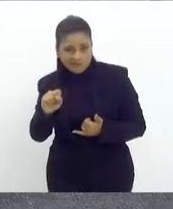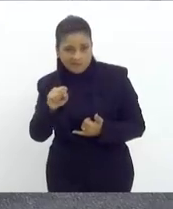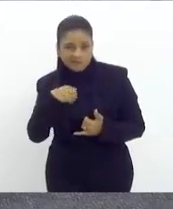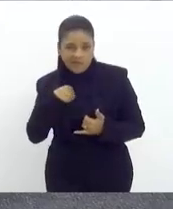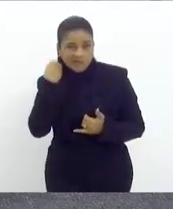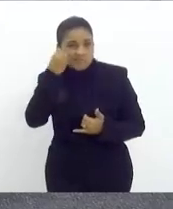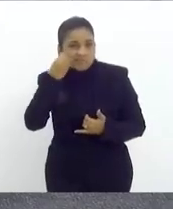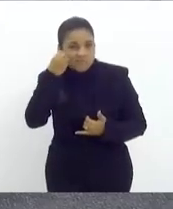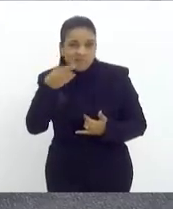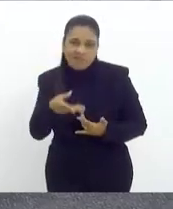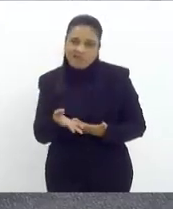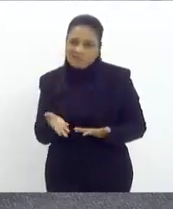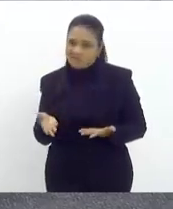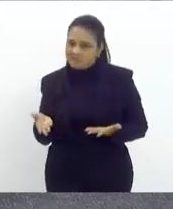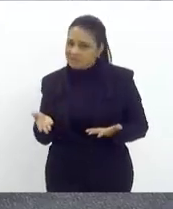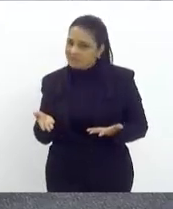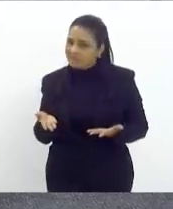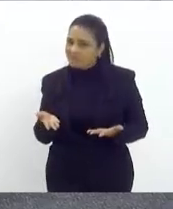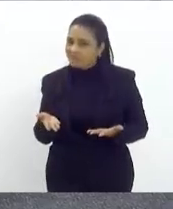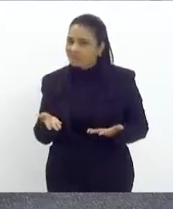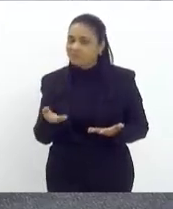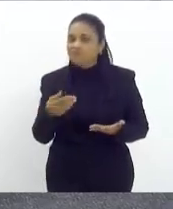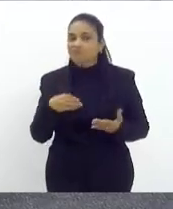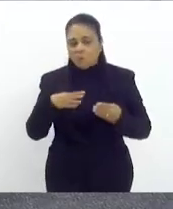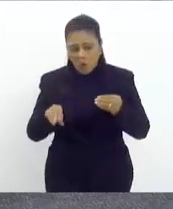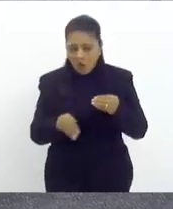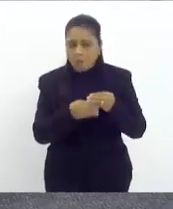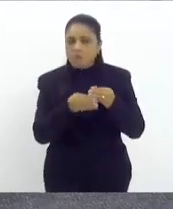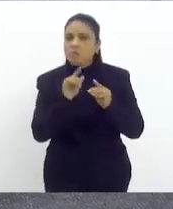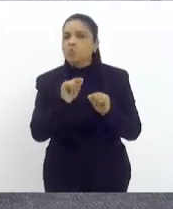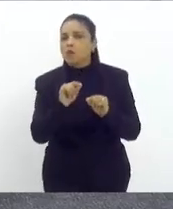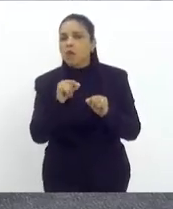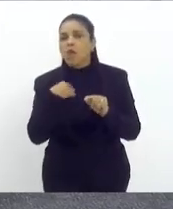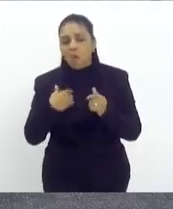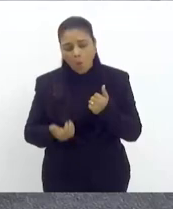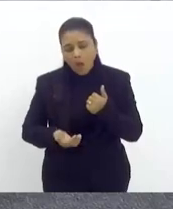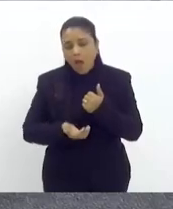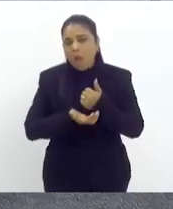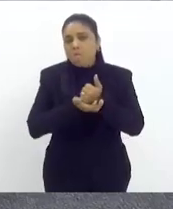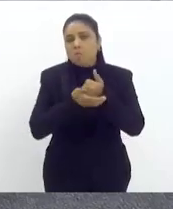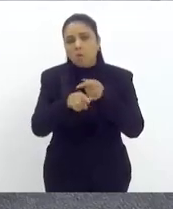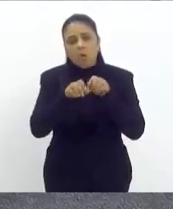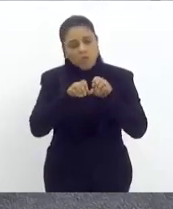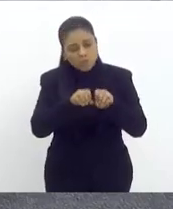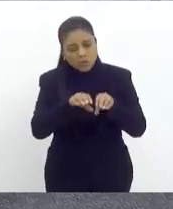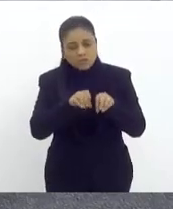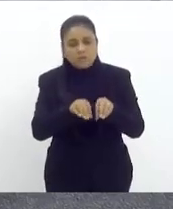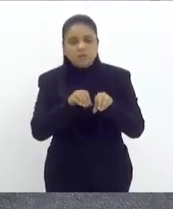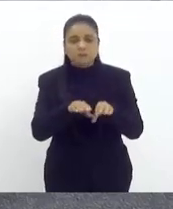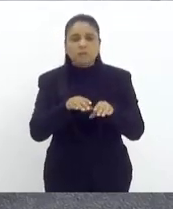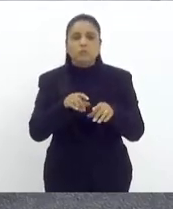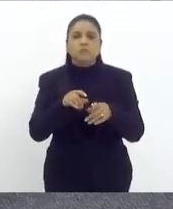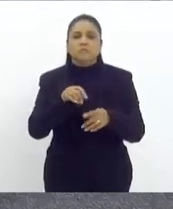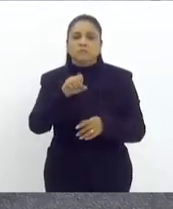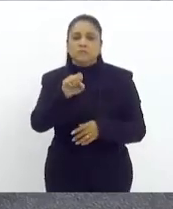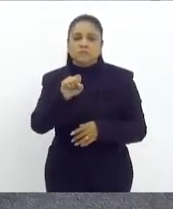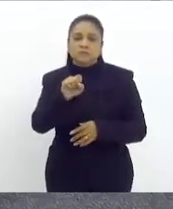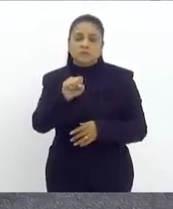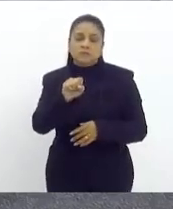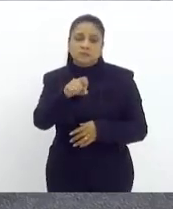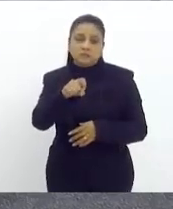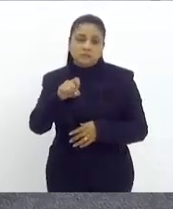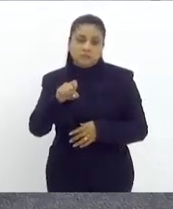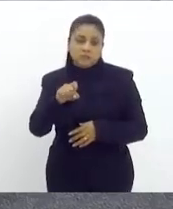complemento, dizendo o seguinte, apoio muito isso, inclusive a educação sexual nas escolas. É curioso, deputada